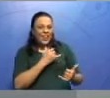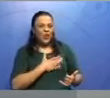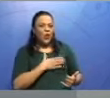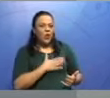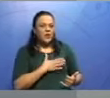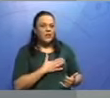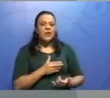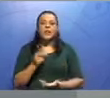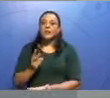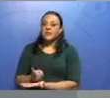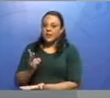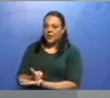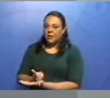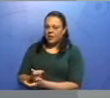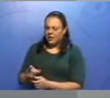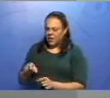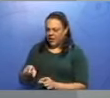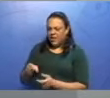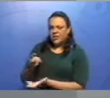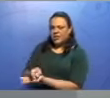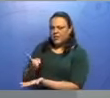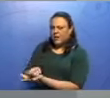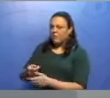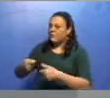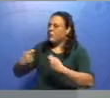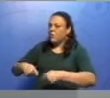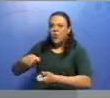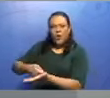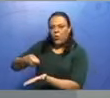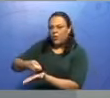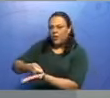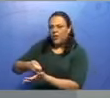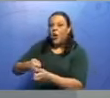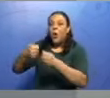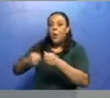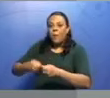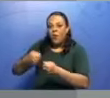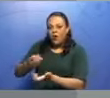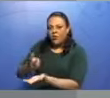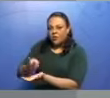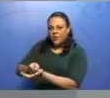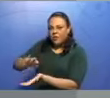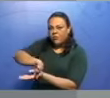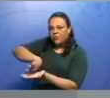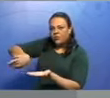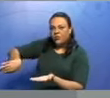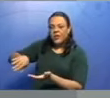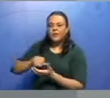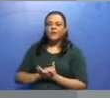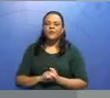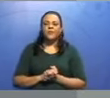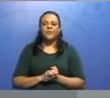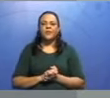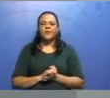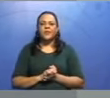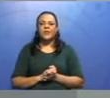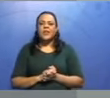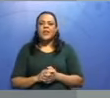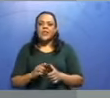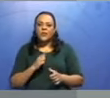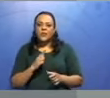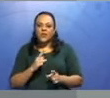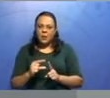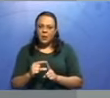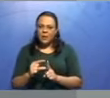um adverbo. Então, além do objeto, pode-se ter também adverbios ou locuções adverbiais. Mas elas não